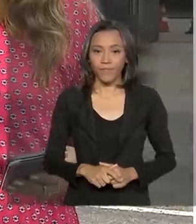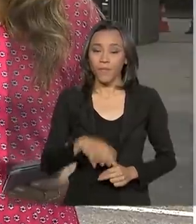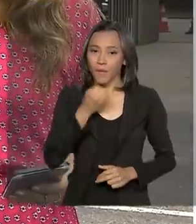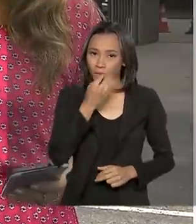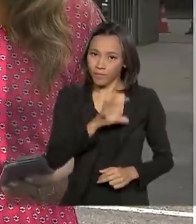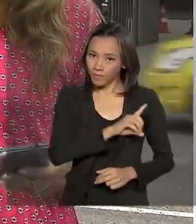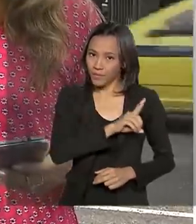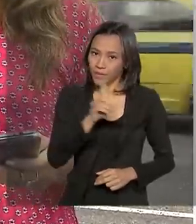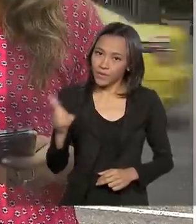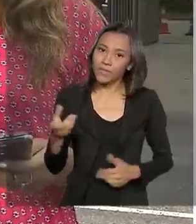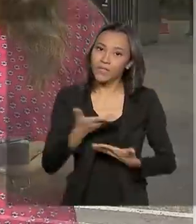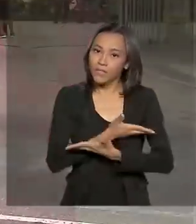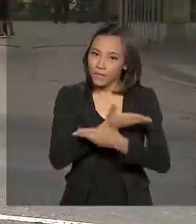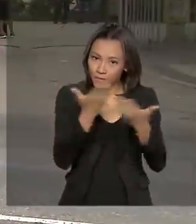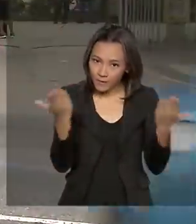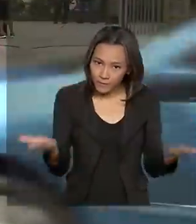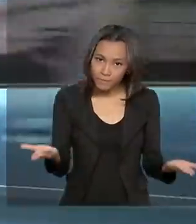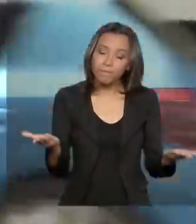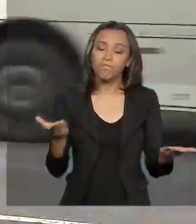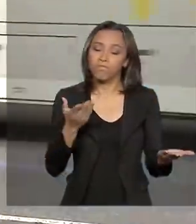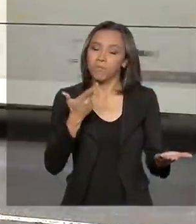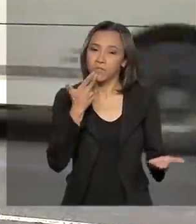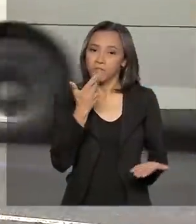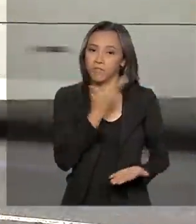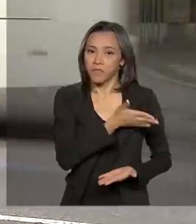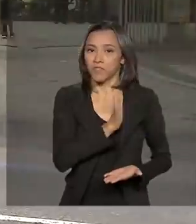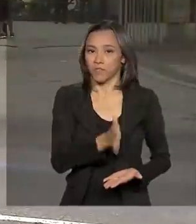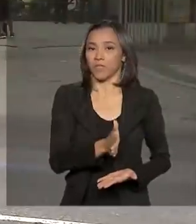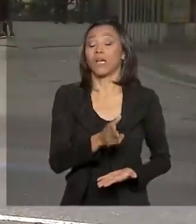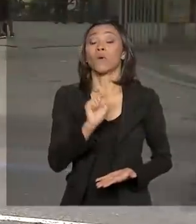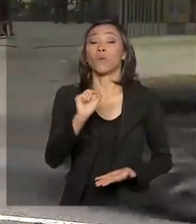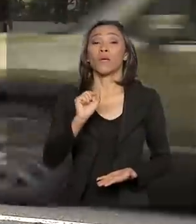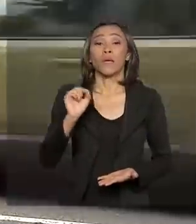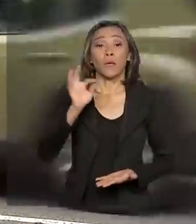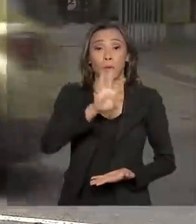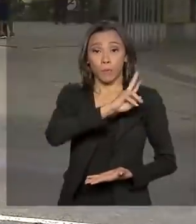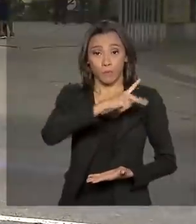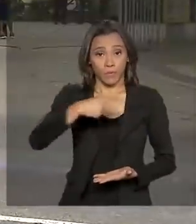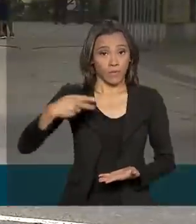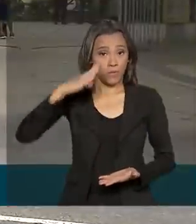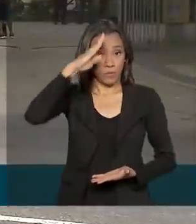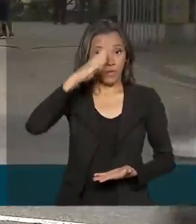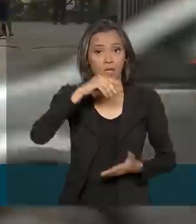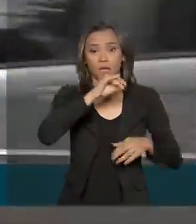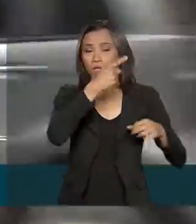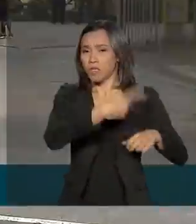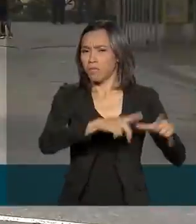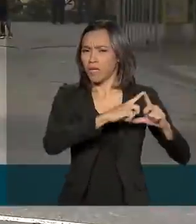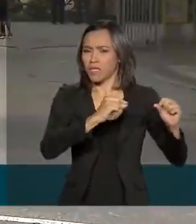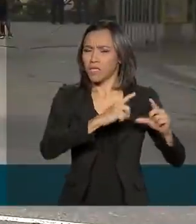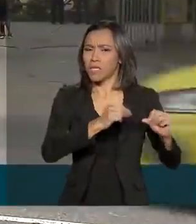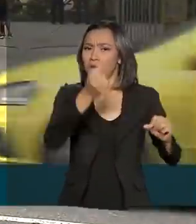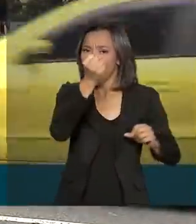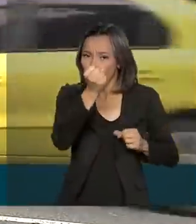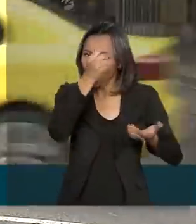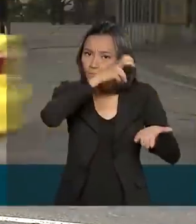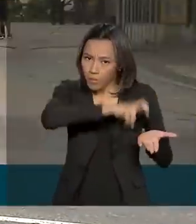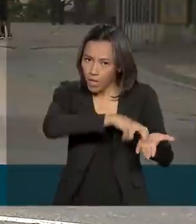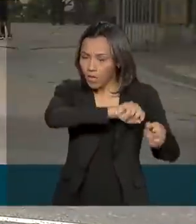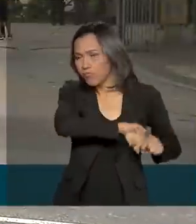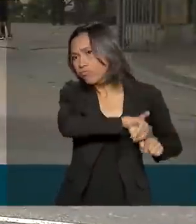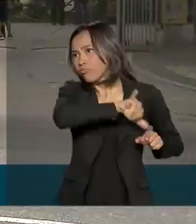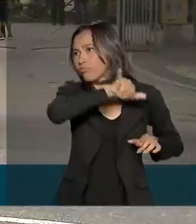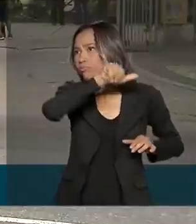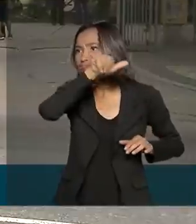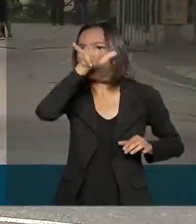Bom dia, Luciana. Bom dia a todos. Como você disse, o presidente Jair Bolsonaro saiu da base aérea de Brasília por volta das 8 horas da manhã para o